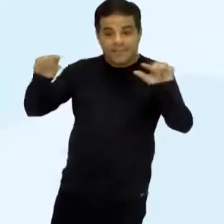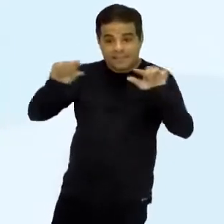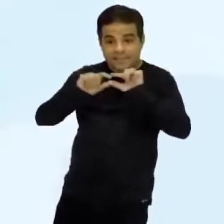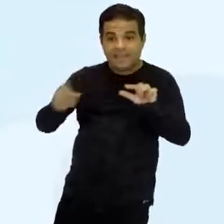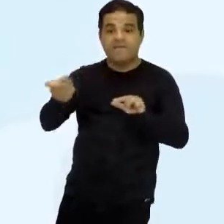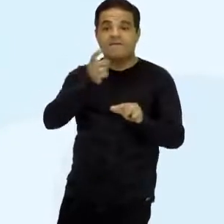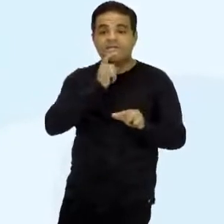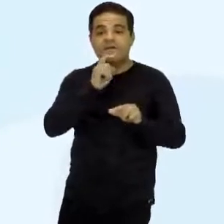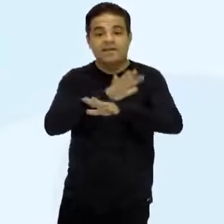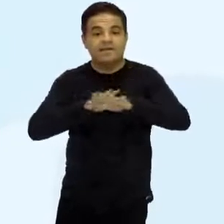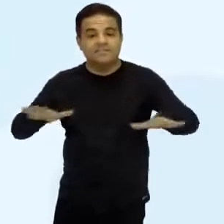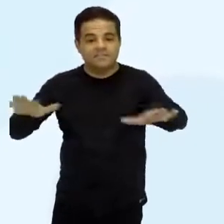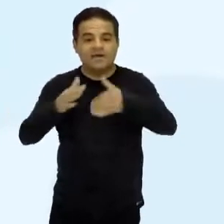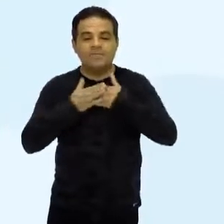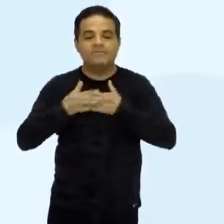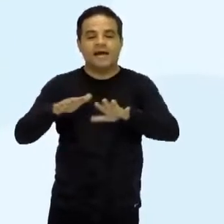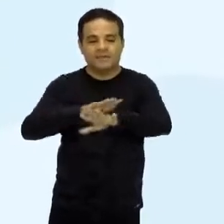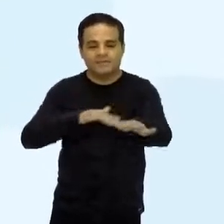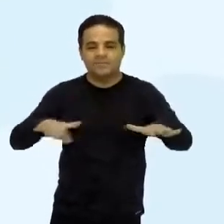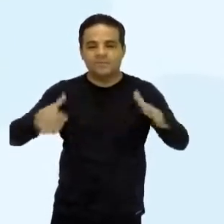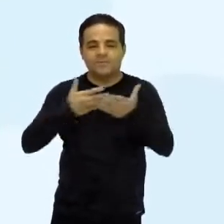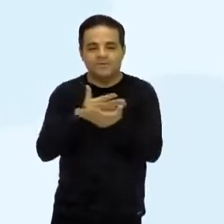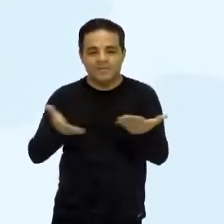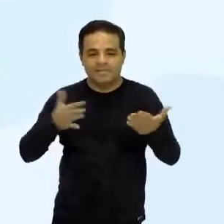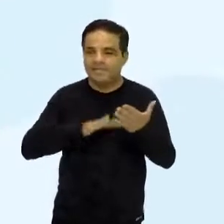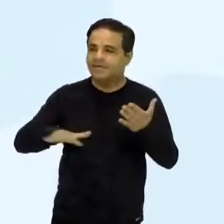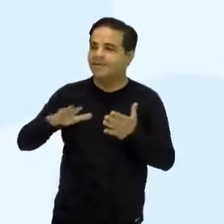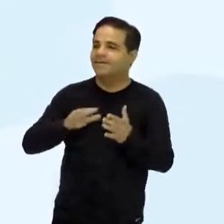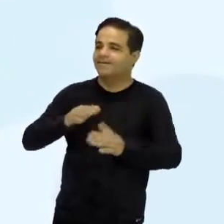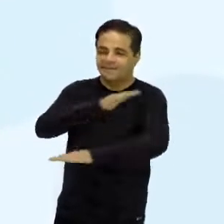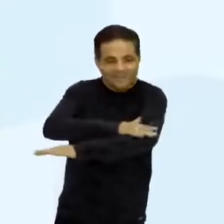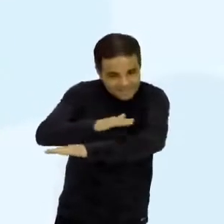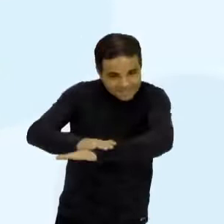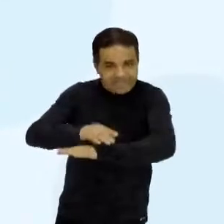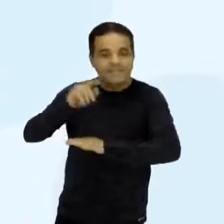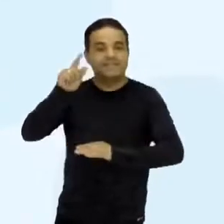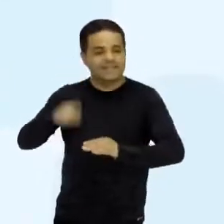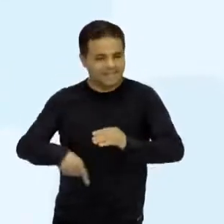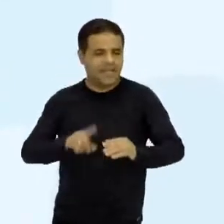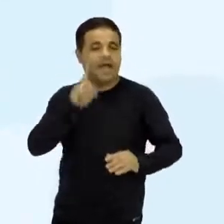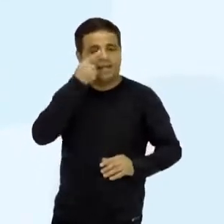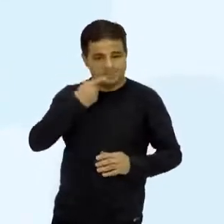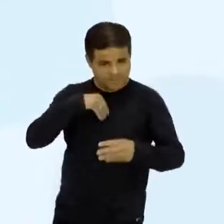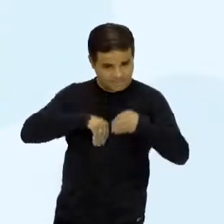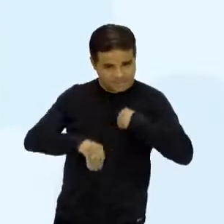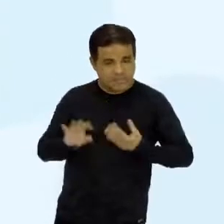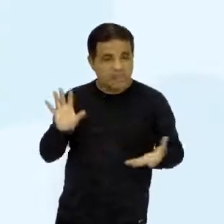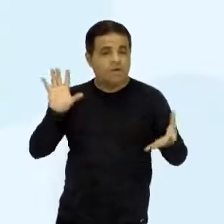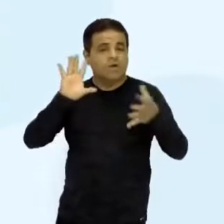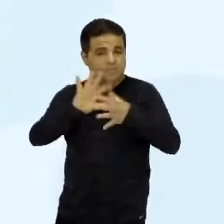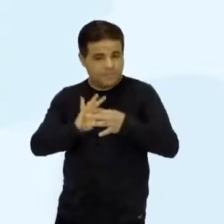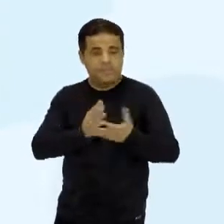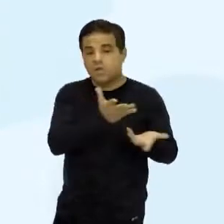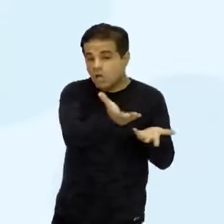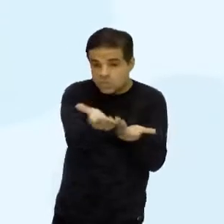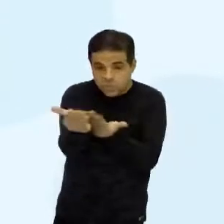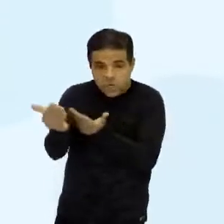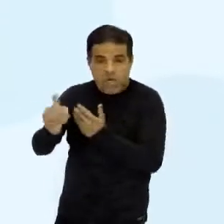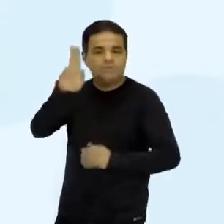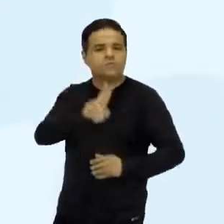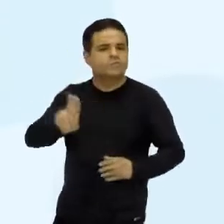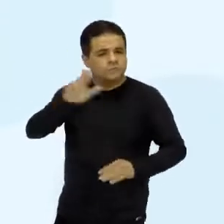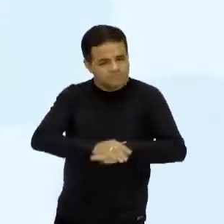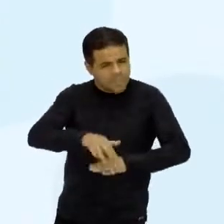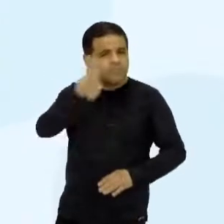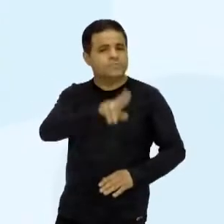Tá, então já está em verde. Eu tenho a tese, né? A depressão é quem está se conectando com os jovens que usam, né?